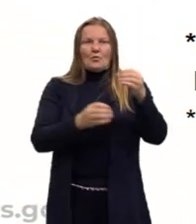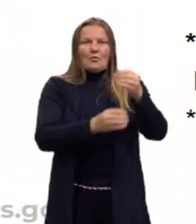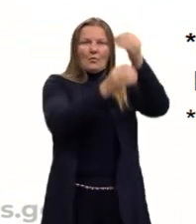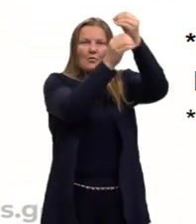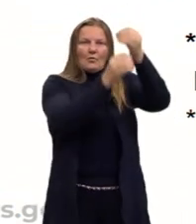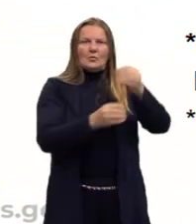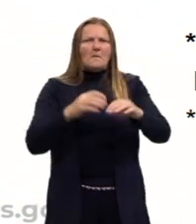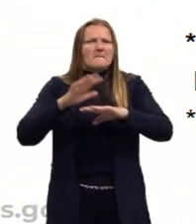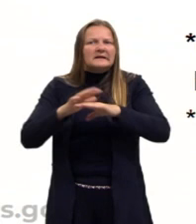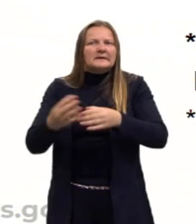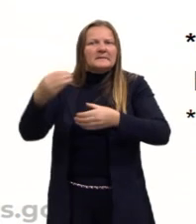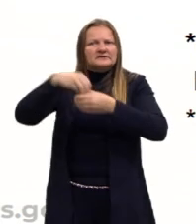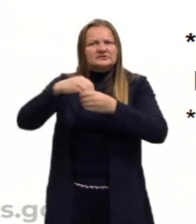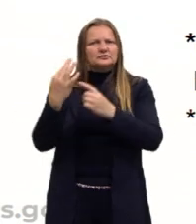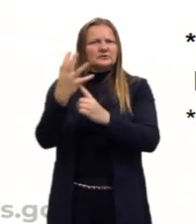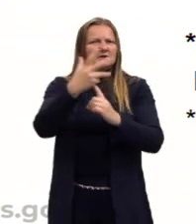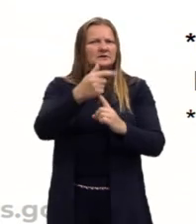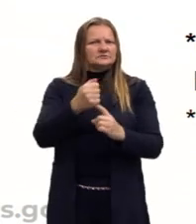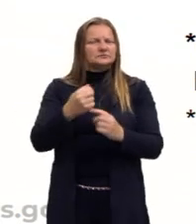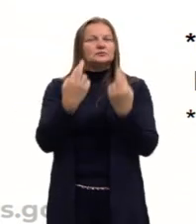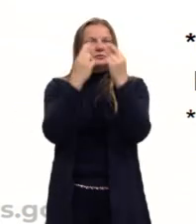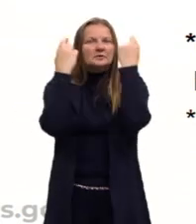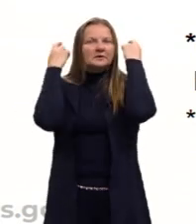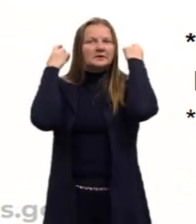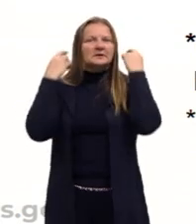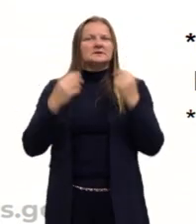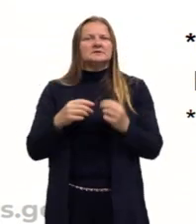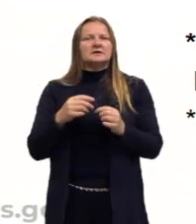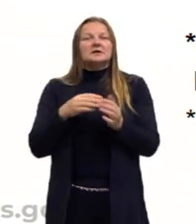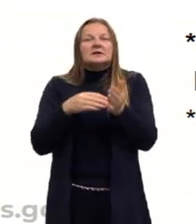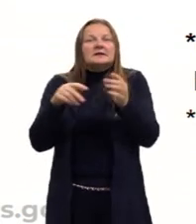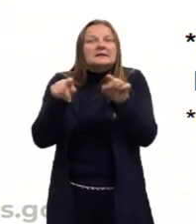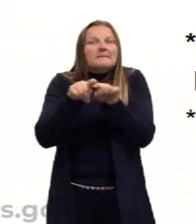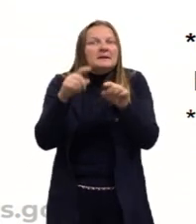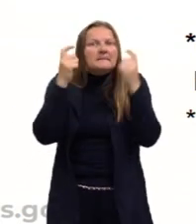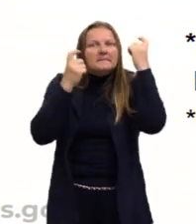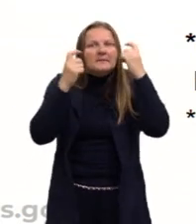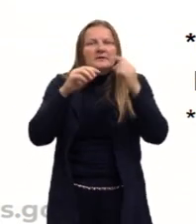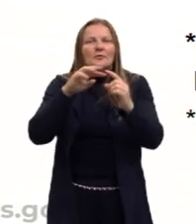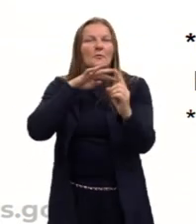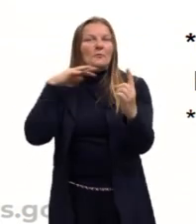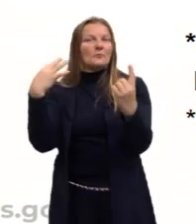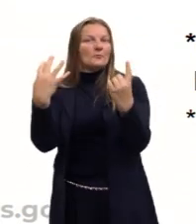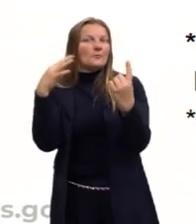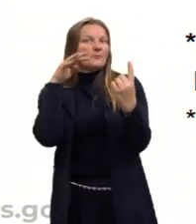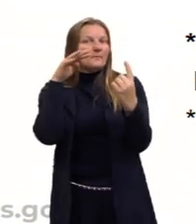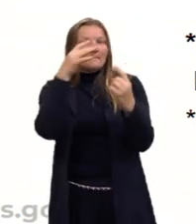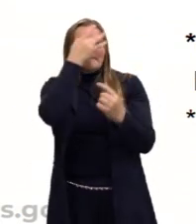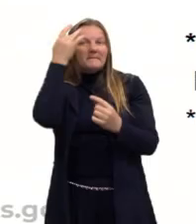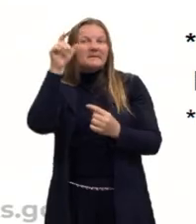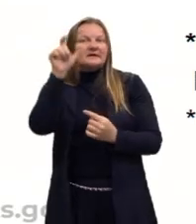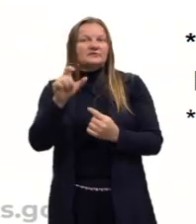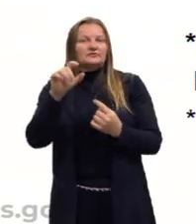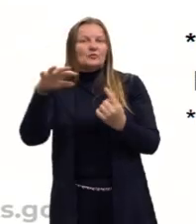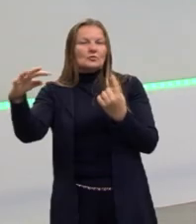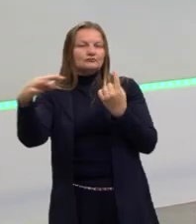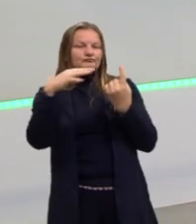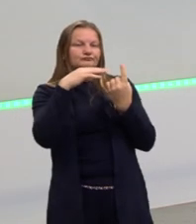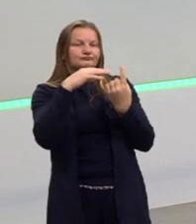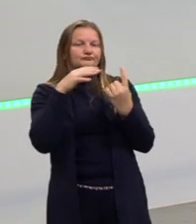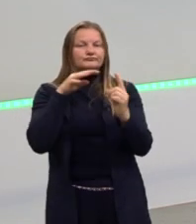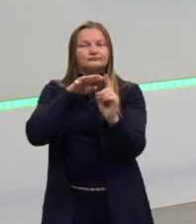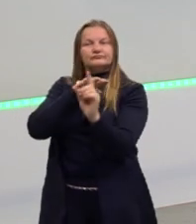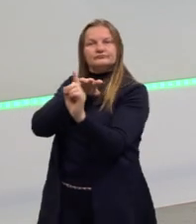matemática, do cálculo dos gregos, e muito preocupado com o público. Porque, lembro sempre, os gregos estão voltados para a pólis. Essa